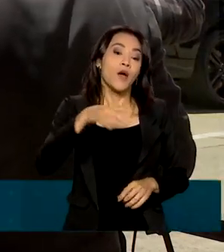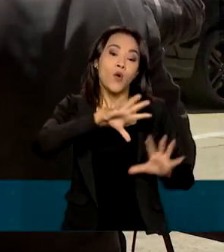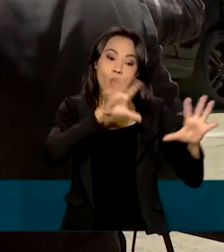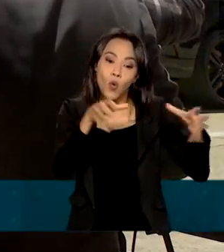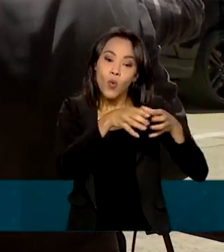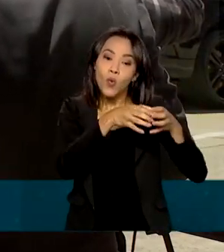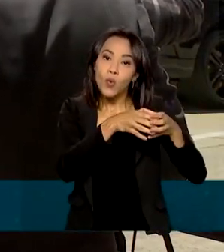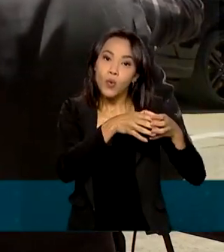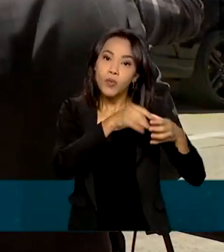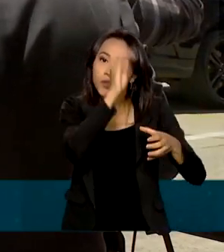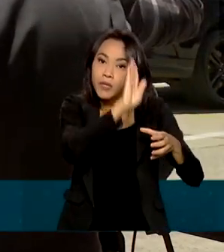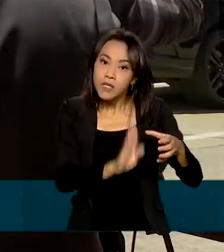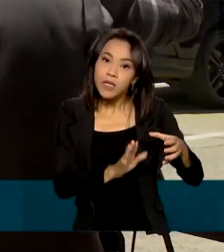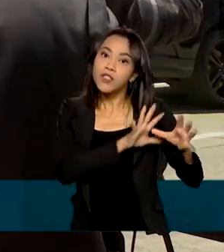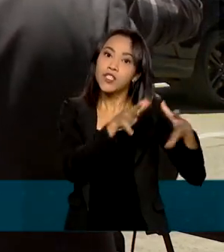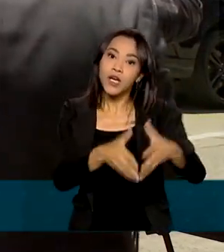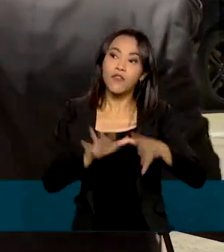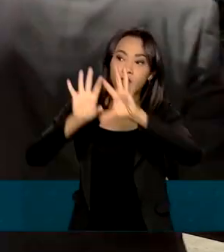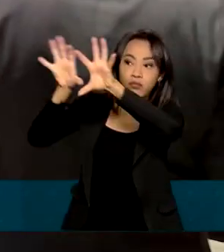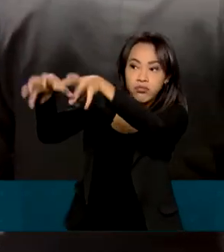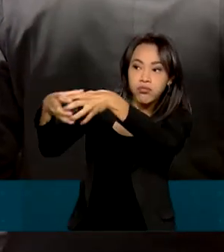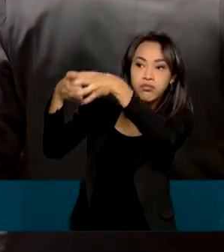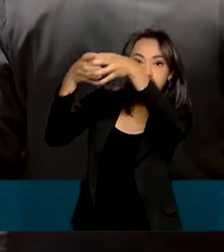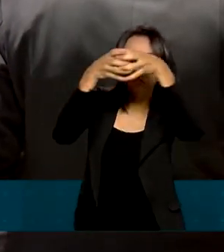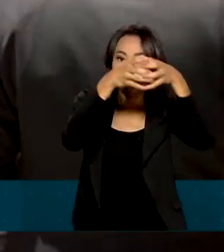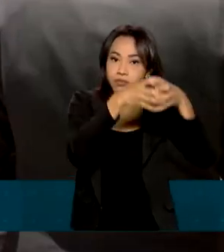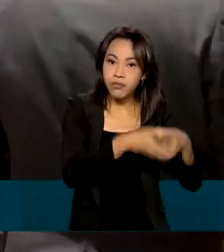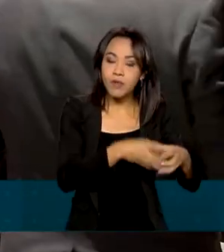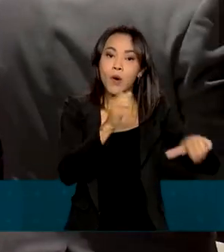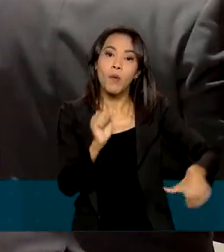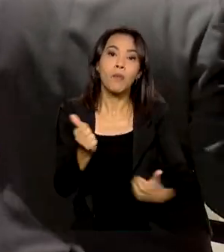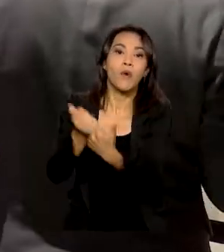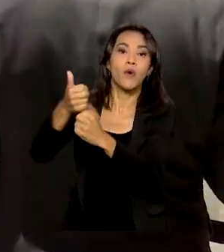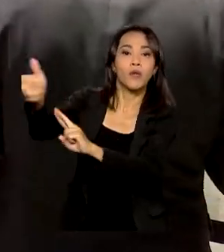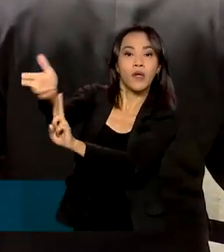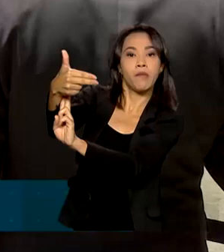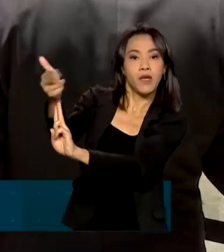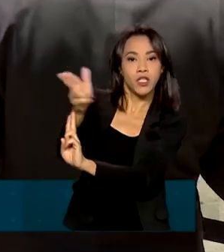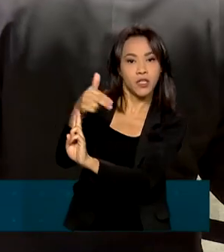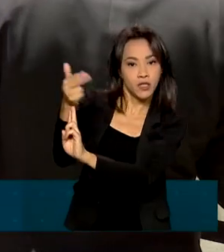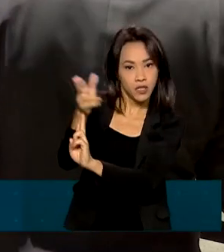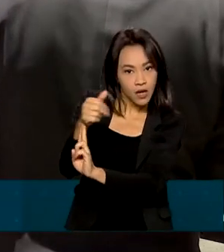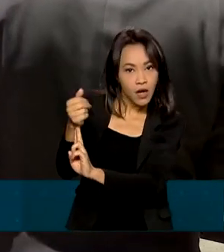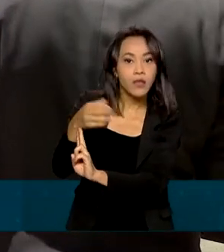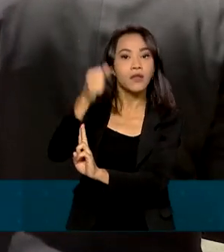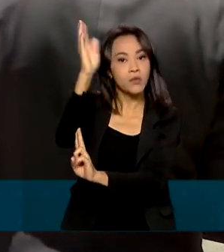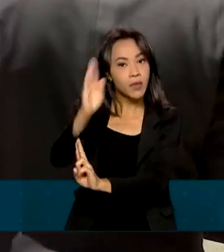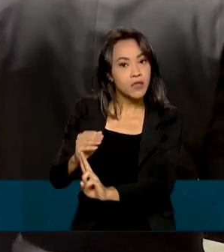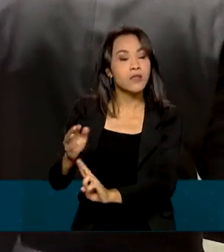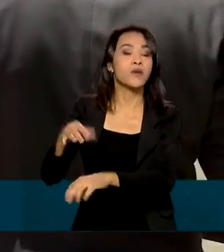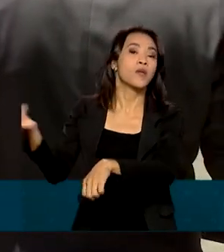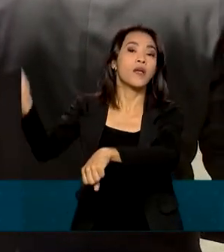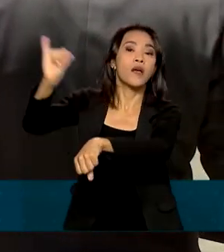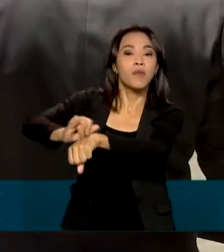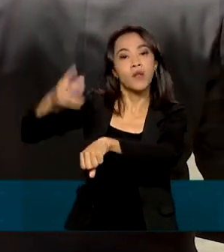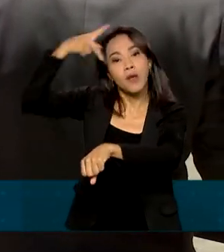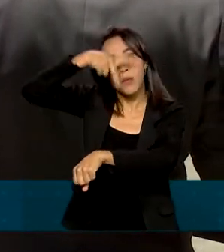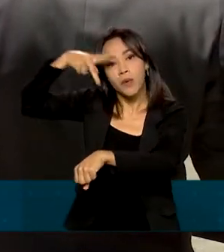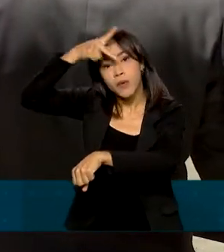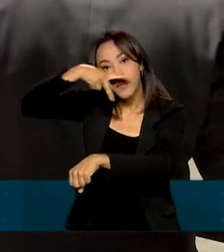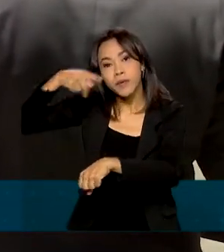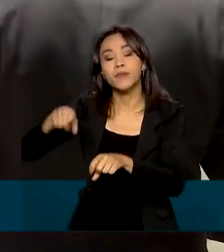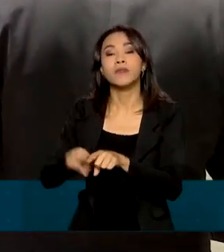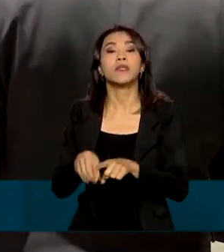base aérea foram resgatados na Ucrânia, com o auxílio da Embaixada do Brasil em Kiev e do Escritório de Apoio em Lviv.